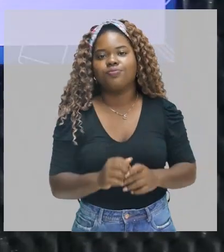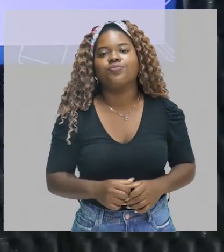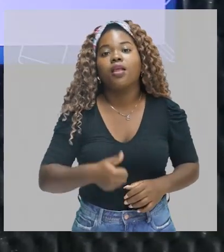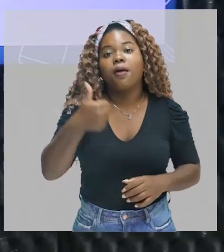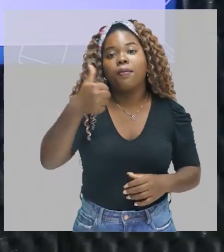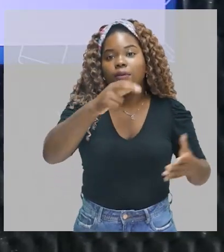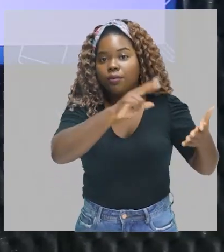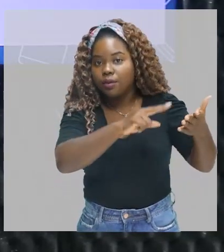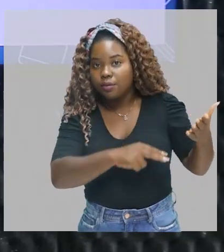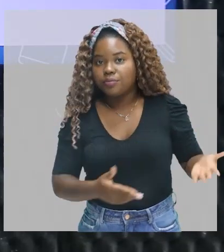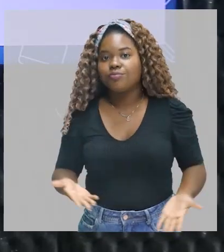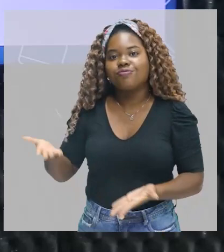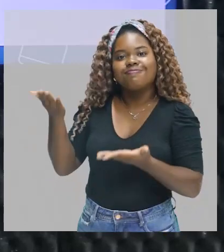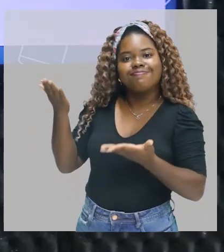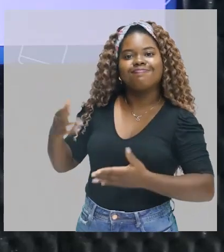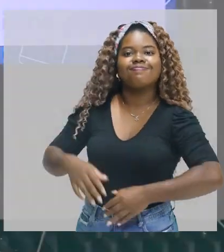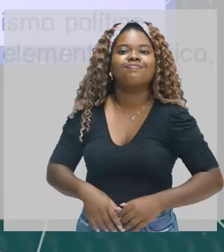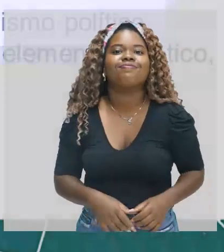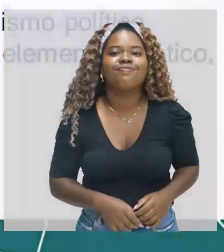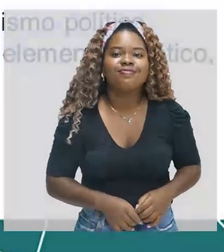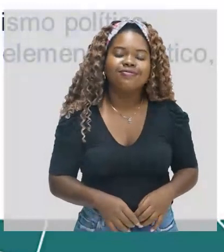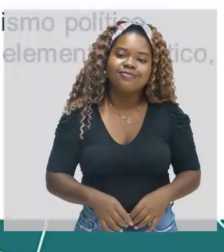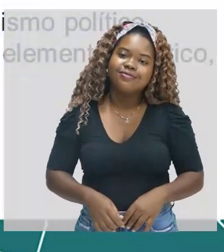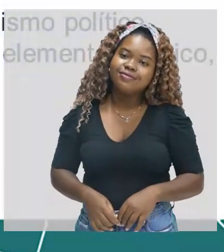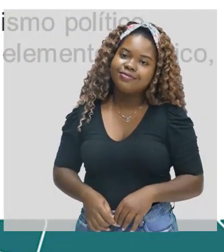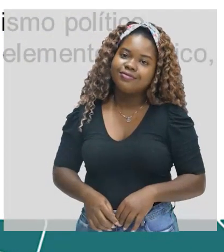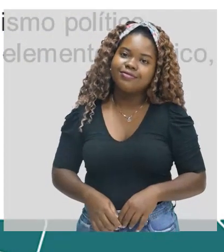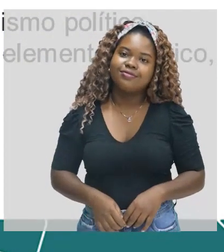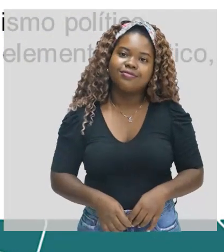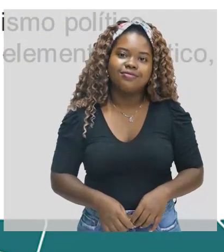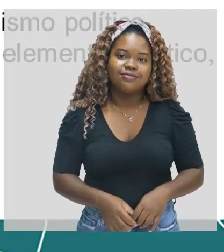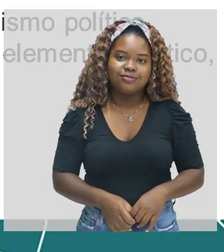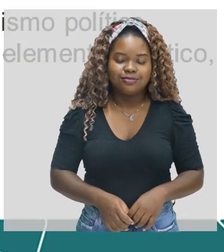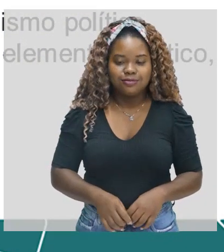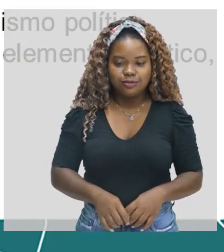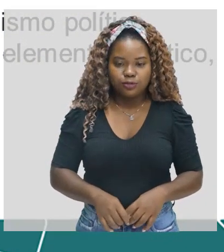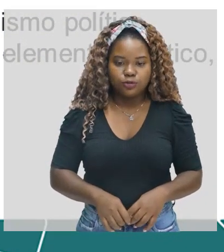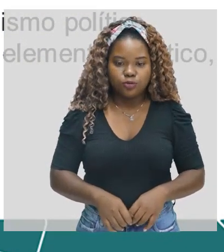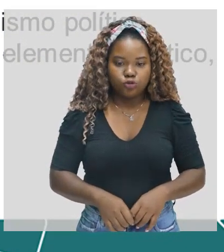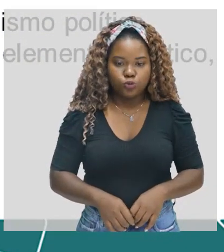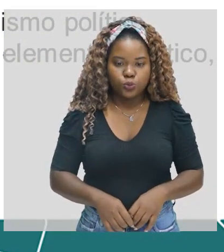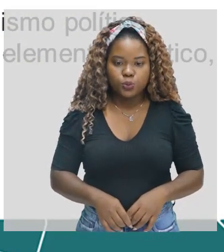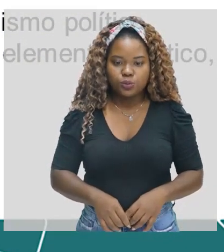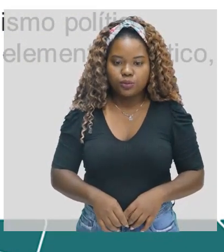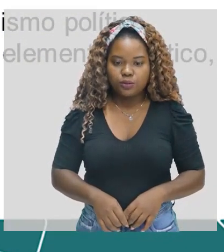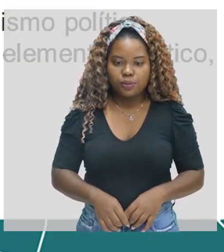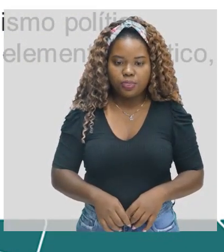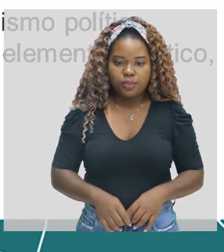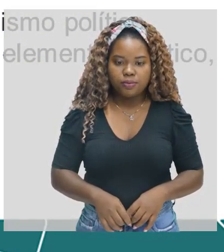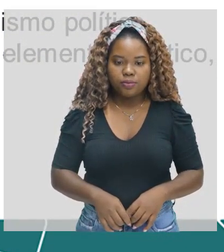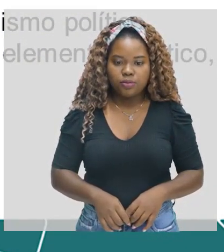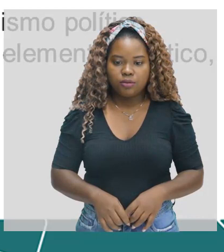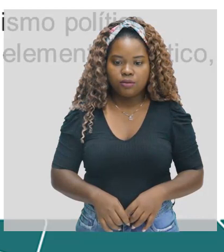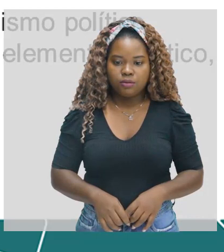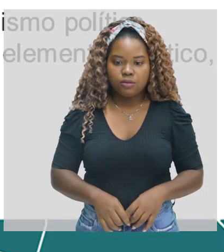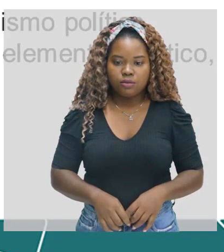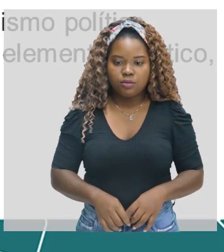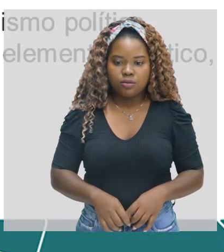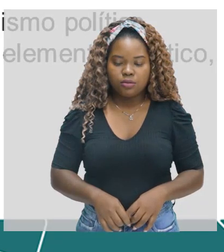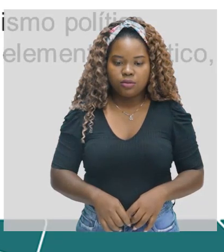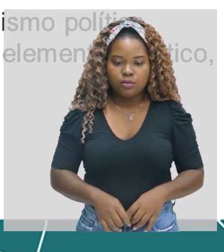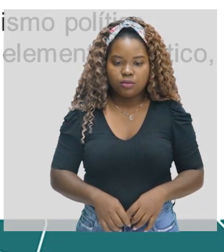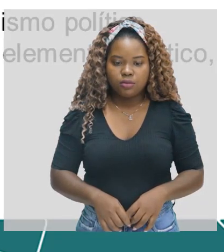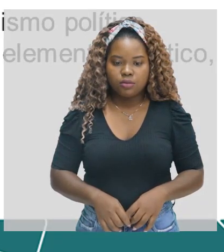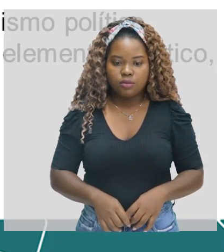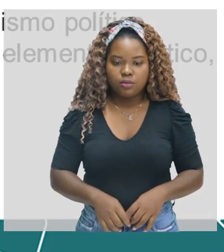Primeira questão, acompanha aí. Poderíamos sintetizar uma das características do romantismo pela seguinte aproximação de